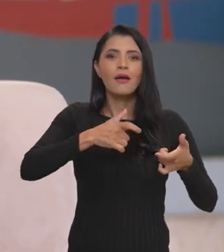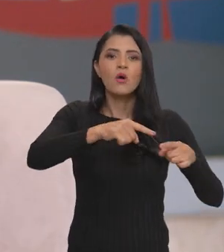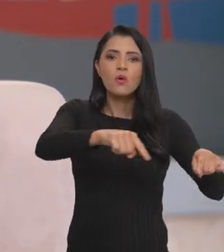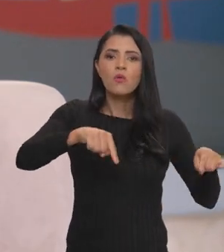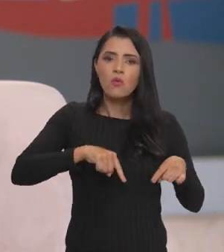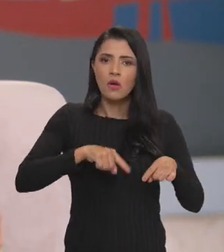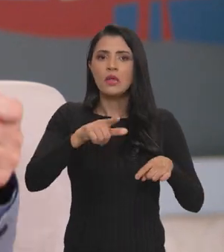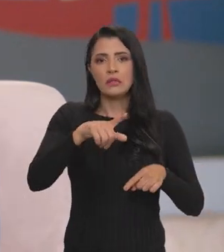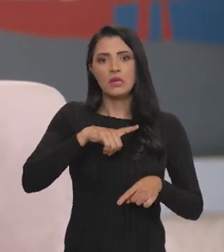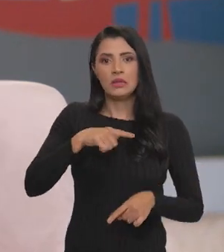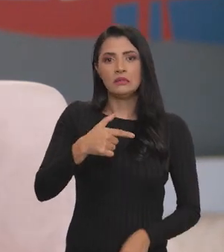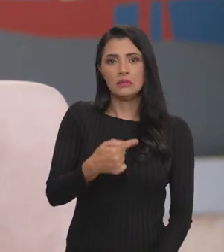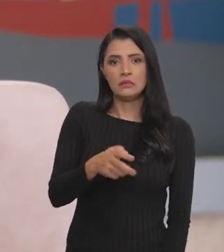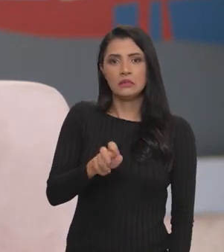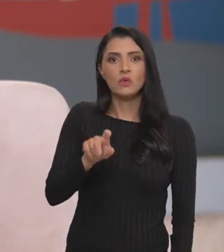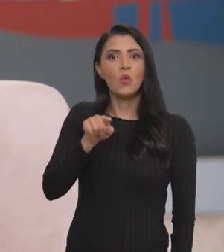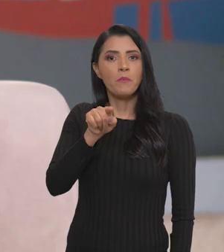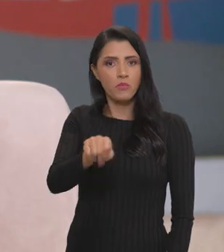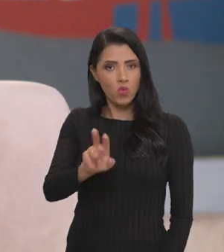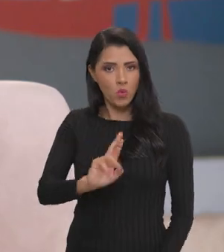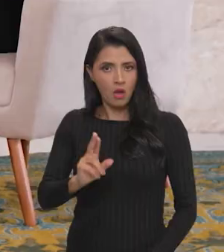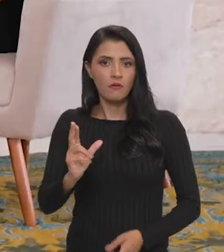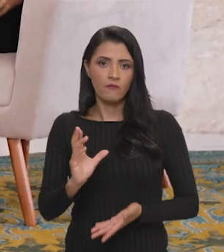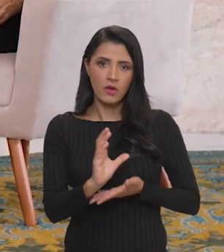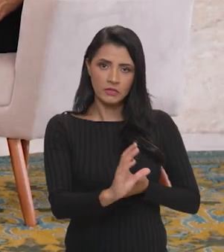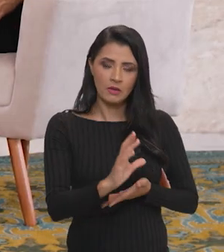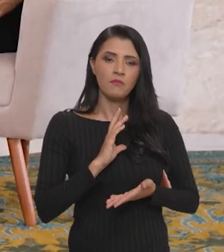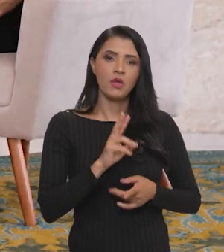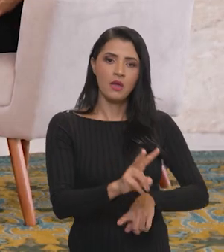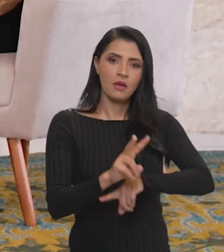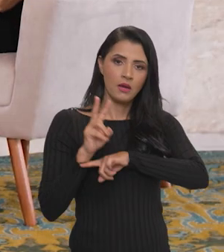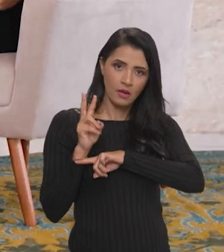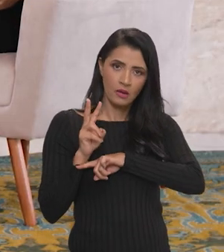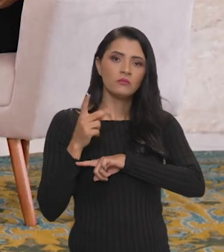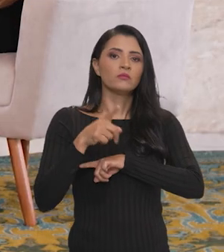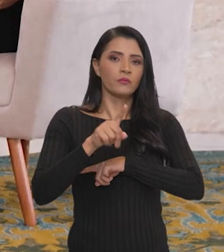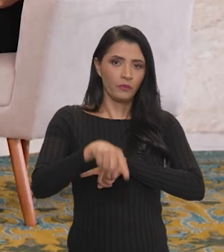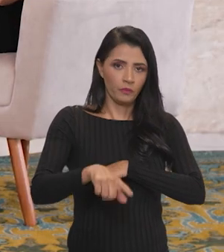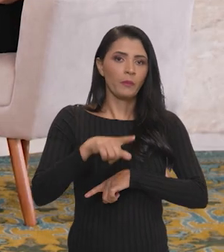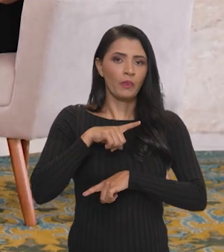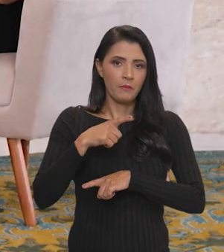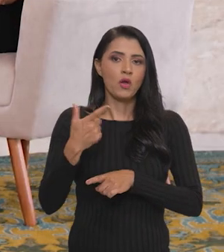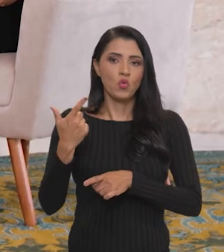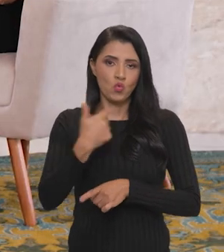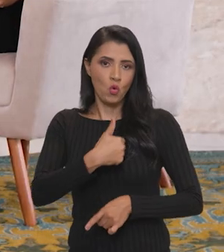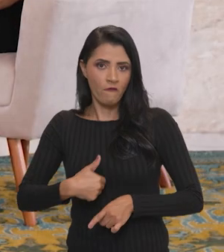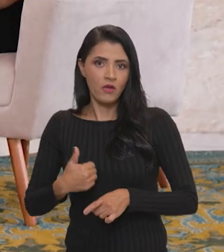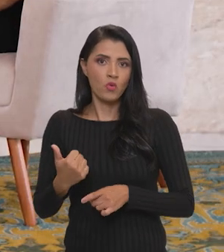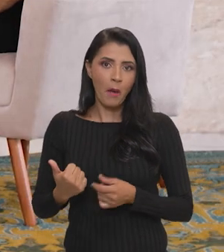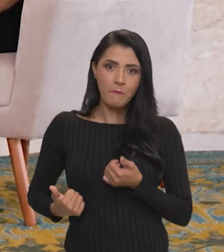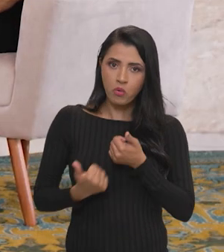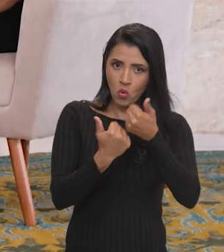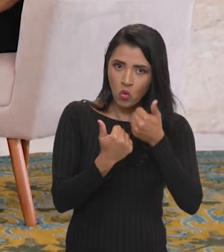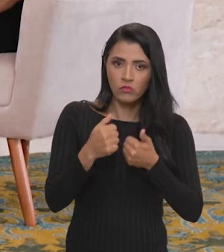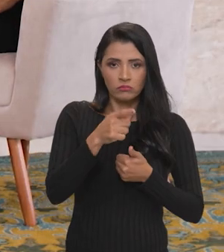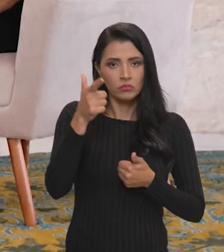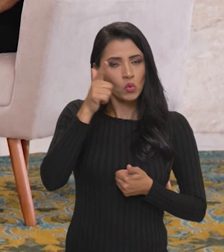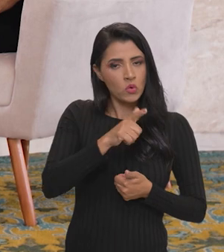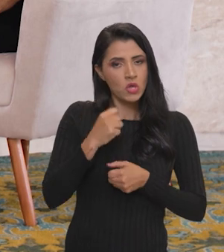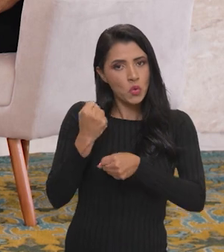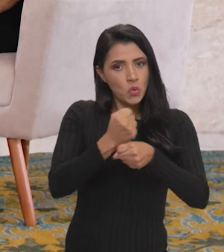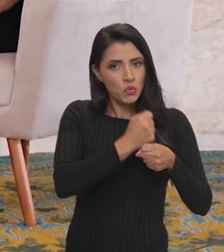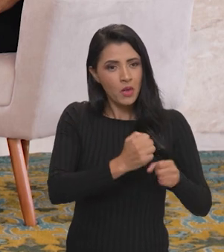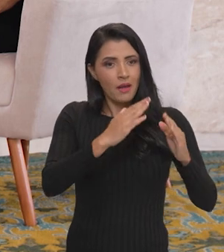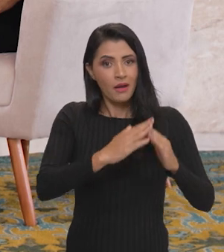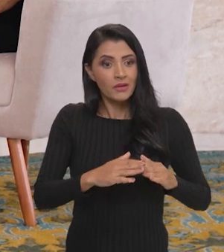área, agora vão ser R 75 mil que esse agricultor vai receber de crédito, um crédito também bastante subsidiado, para que ele tenha uma casa